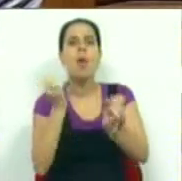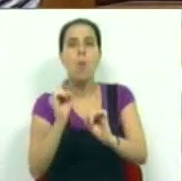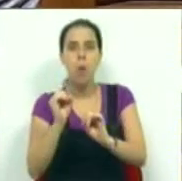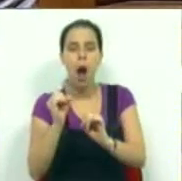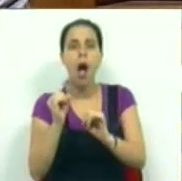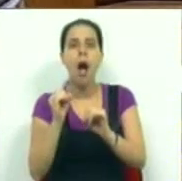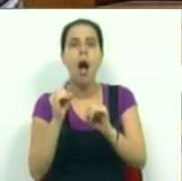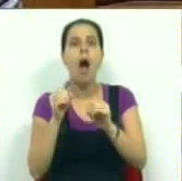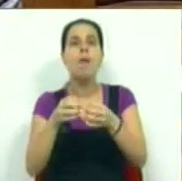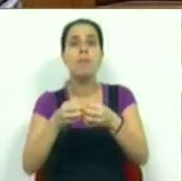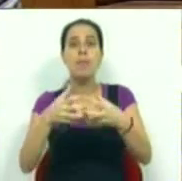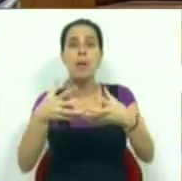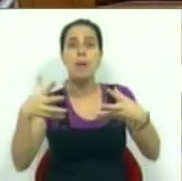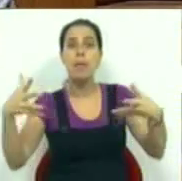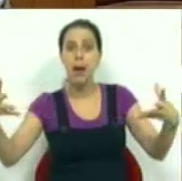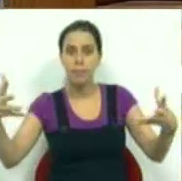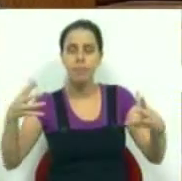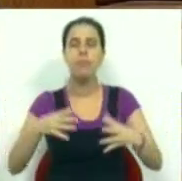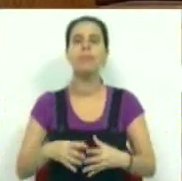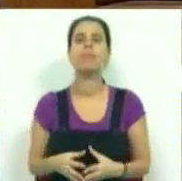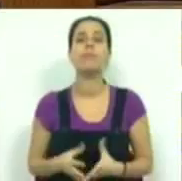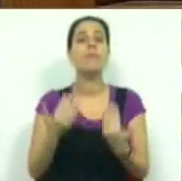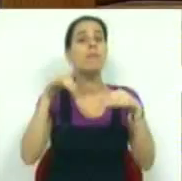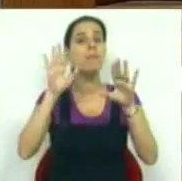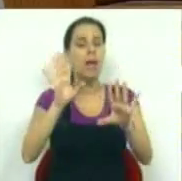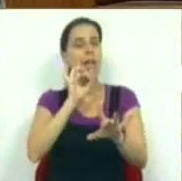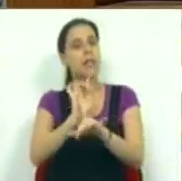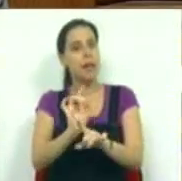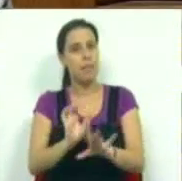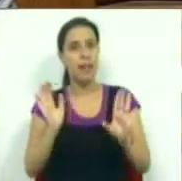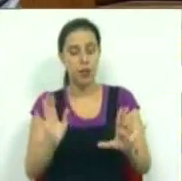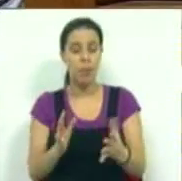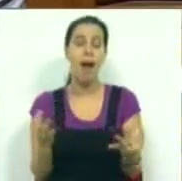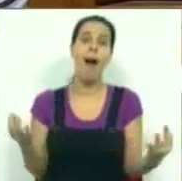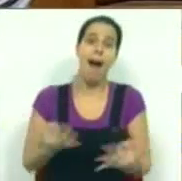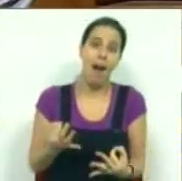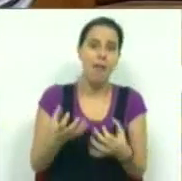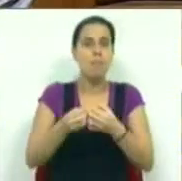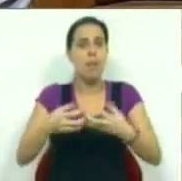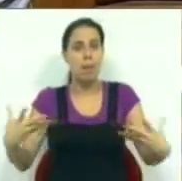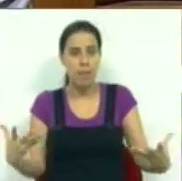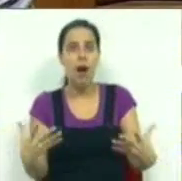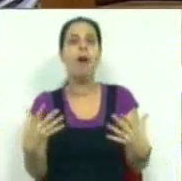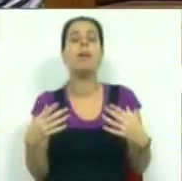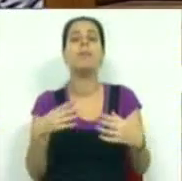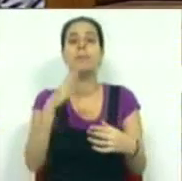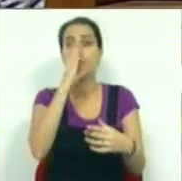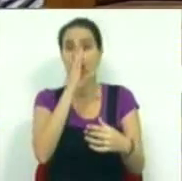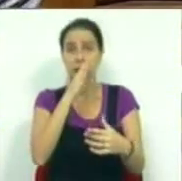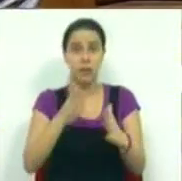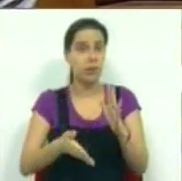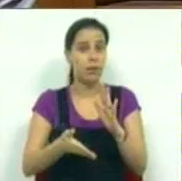não parou de crescer. Mas ainda assim, e apesar desse crescimento, e se não